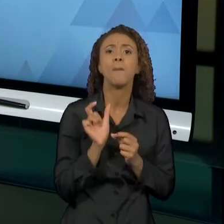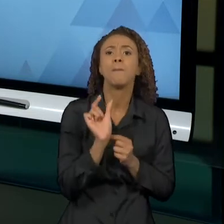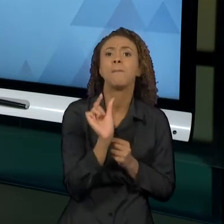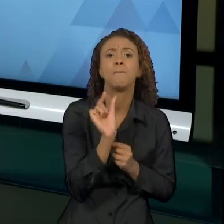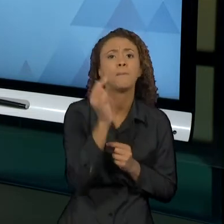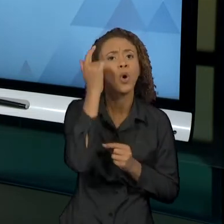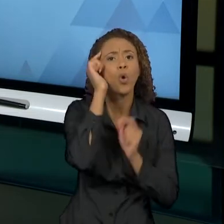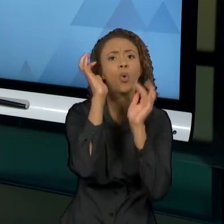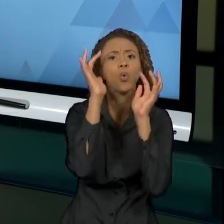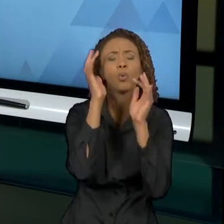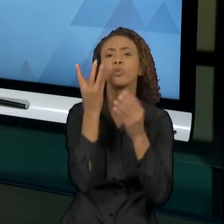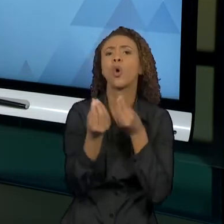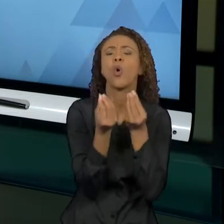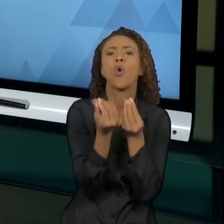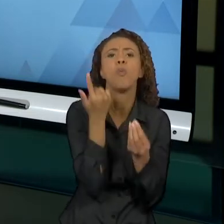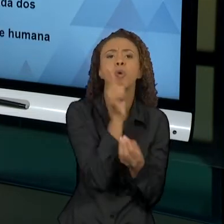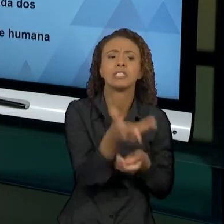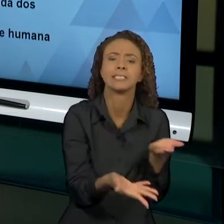do nosso funcionamento.